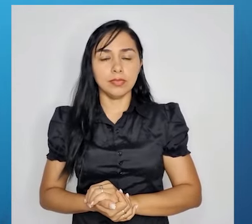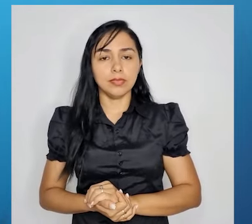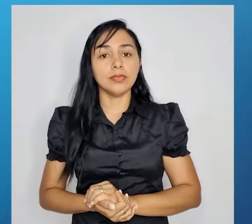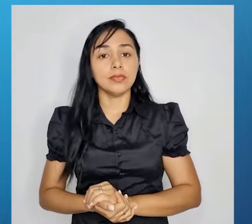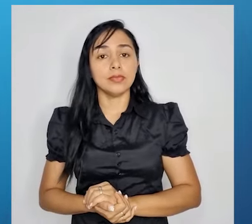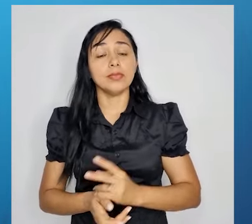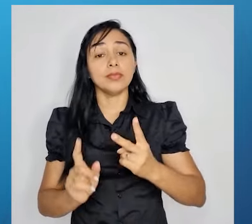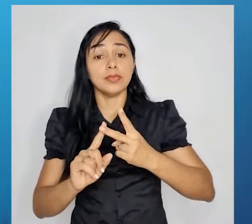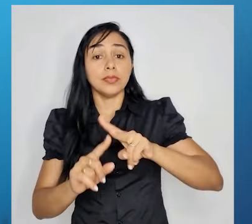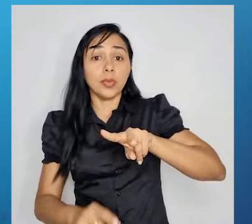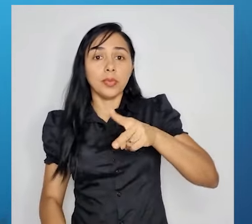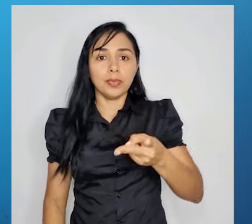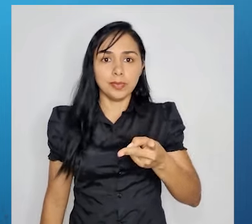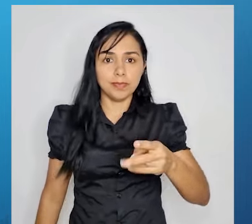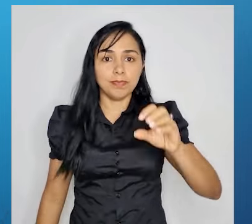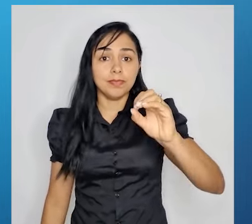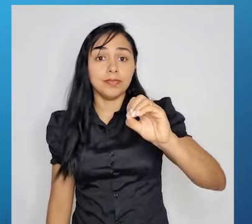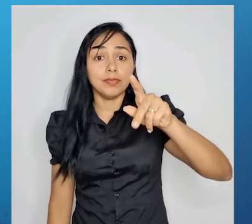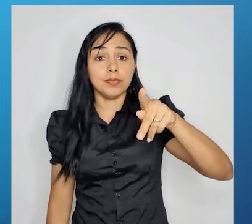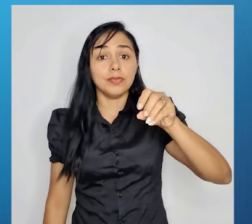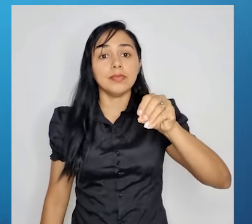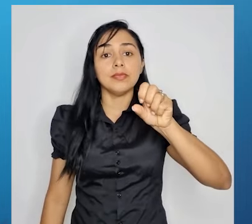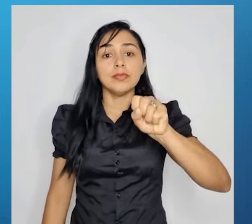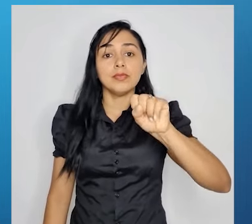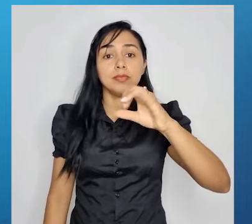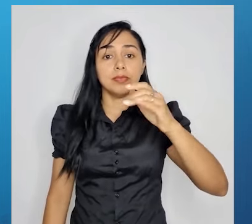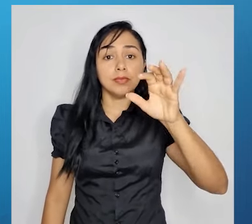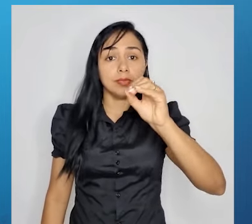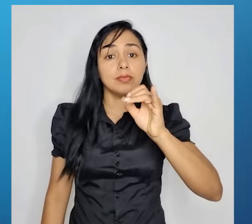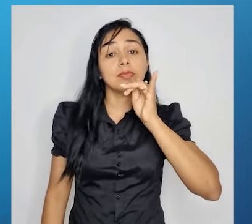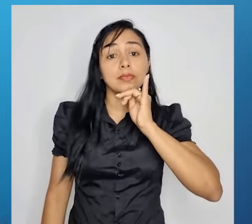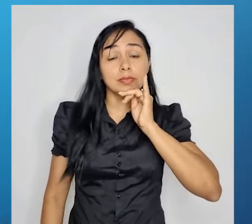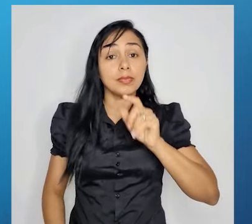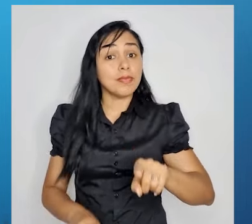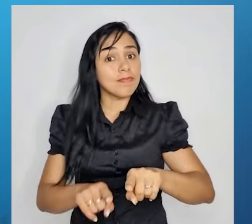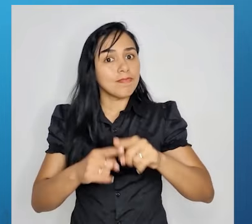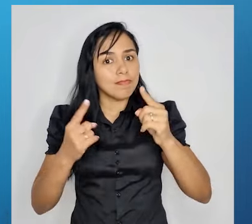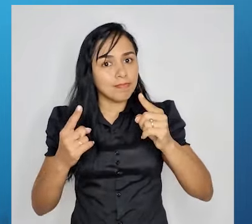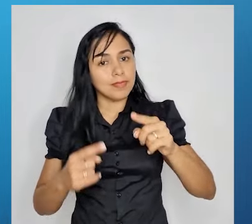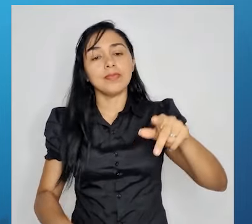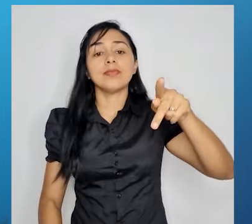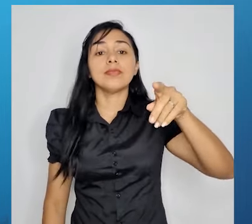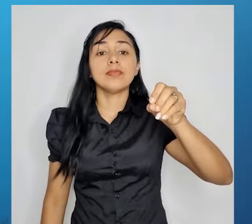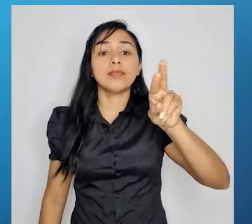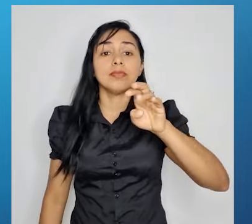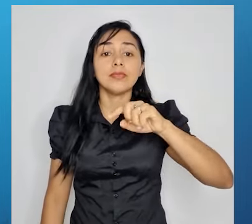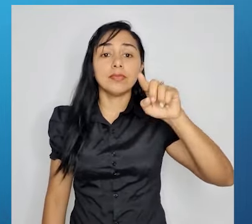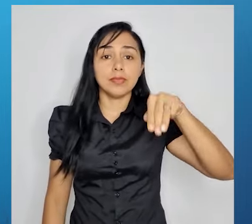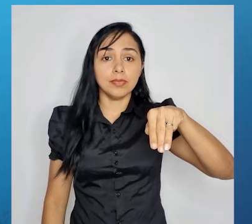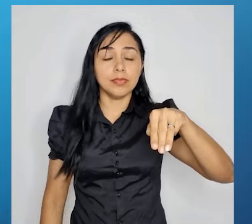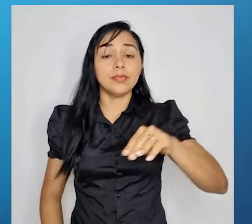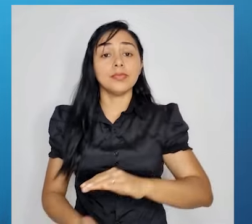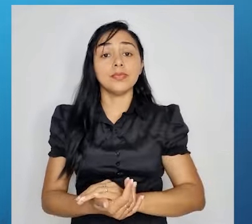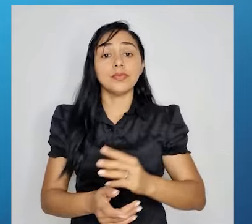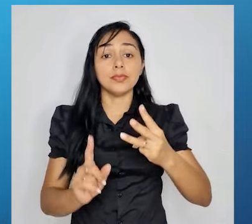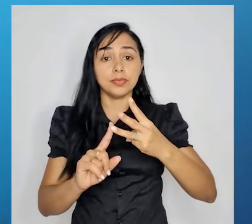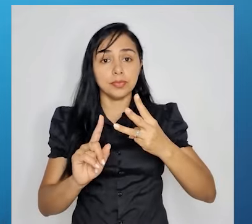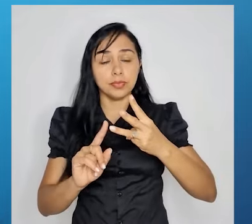Oposição. Mas, porém, entretanto. Condição. Então, se,